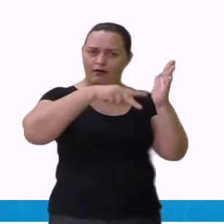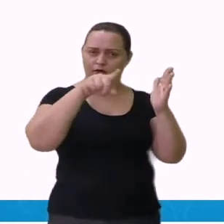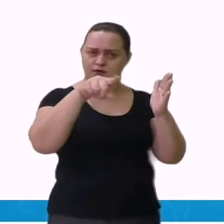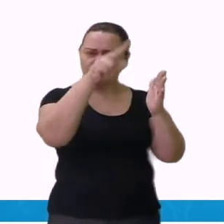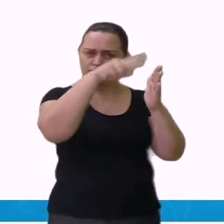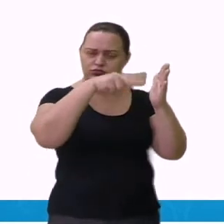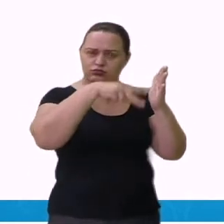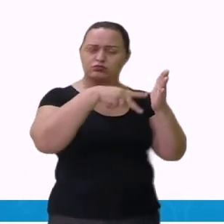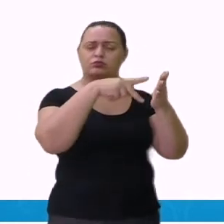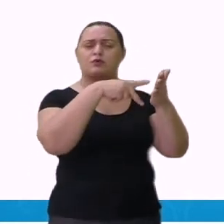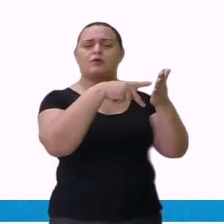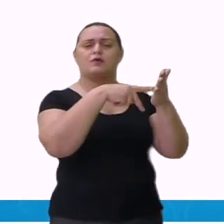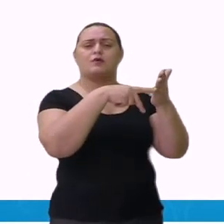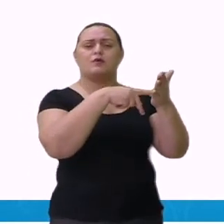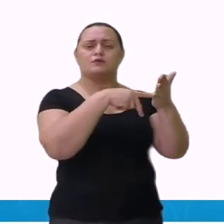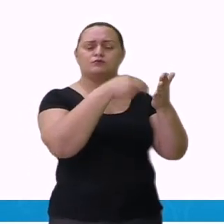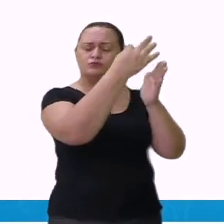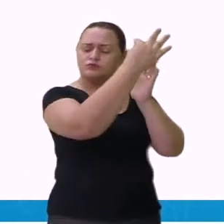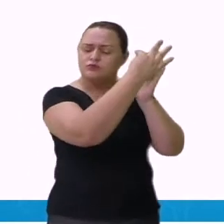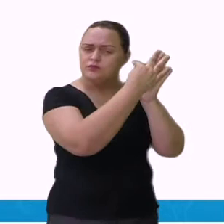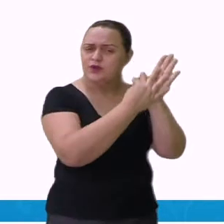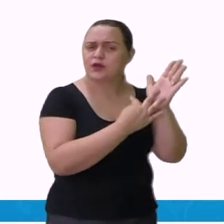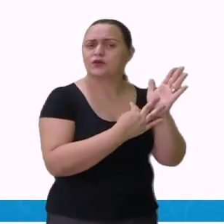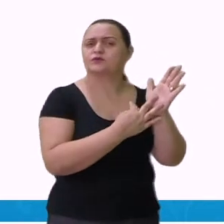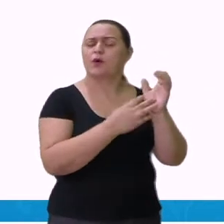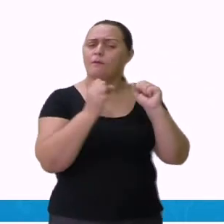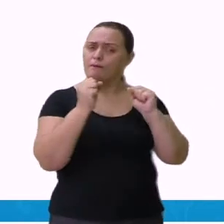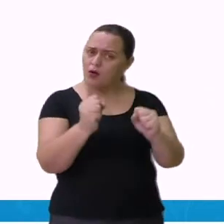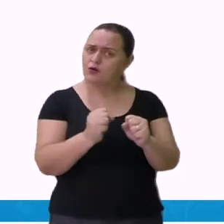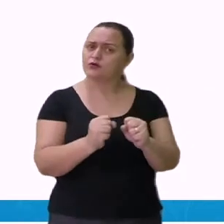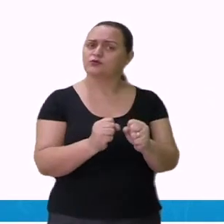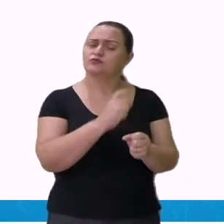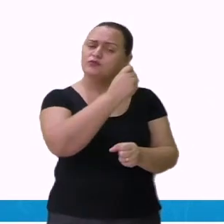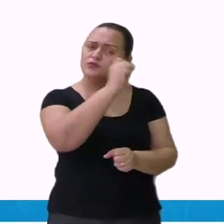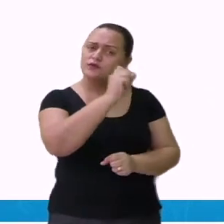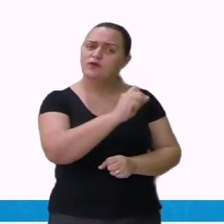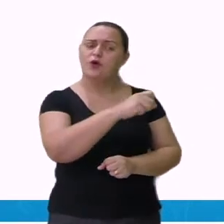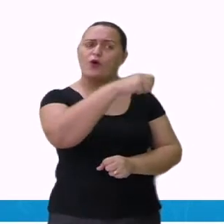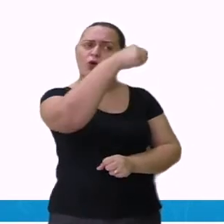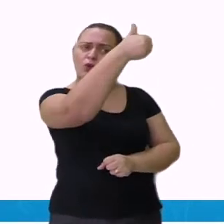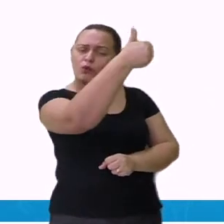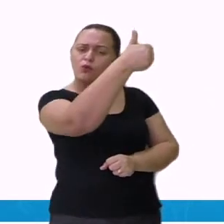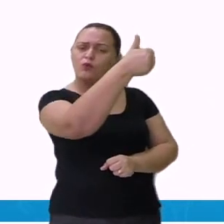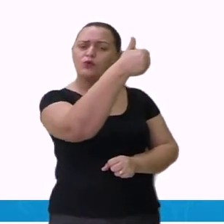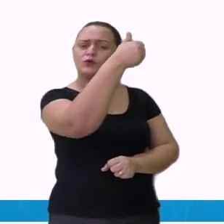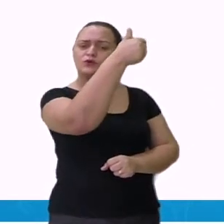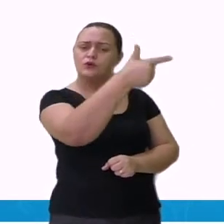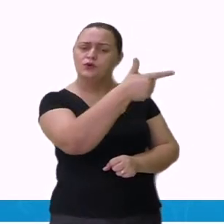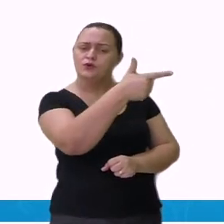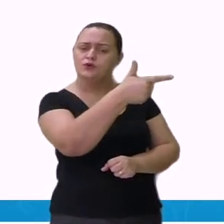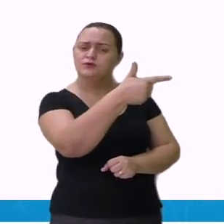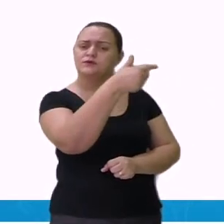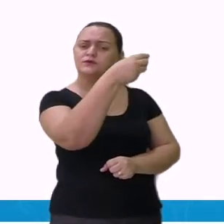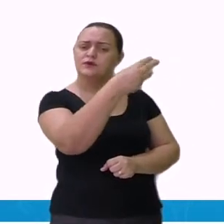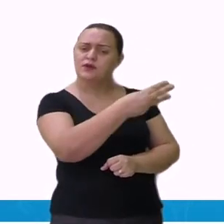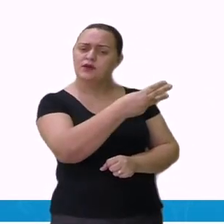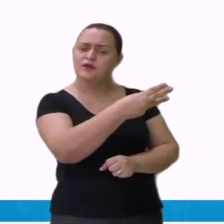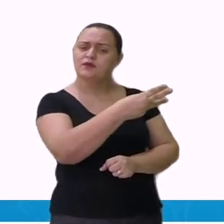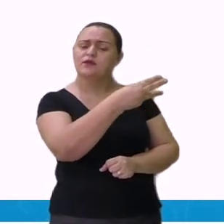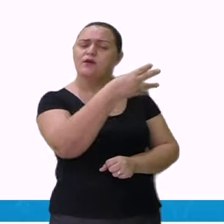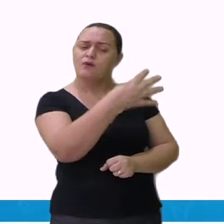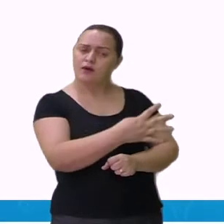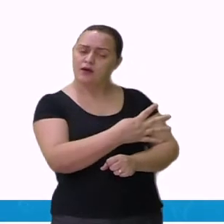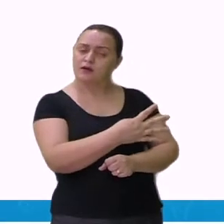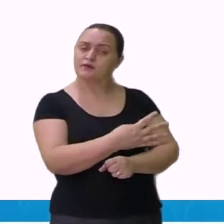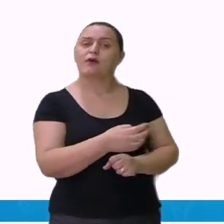aí a quantidade de parágrafos, reforçando aí o que é parágrafo no texto, tá